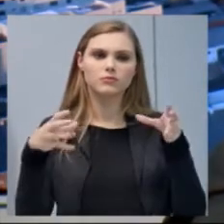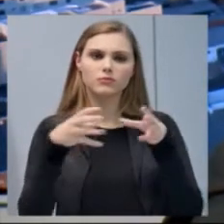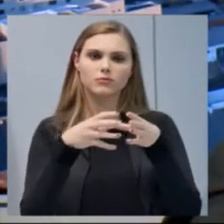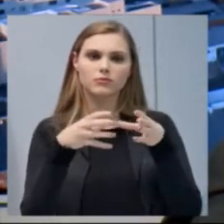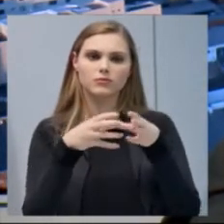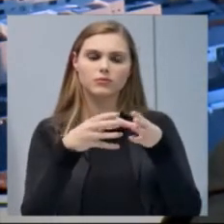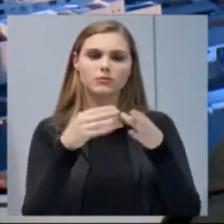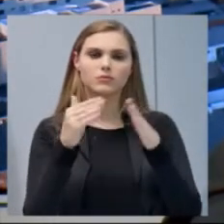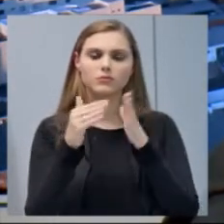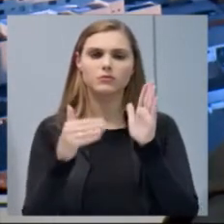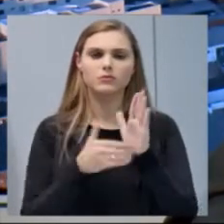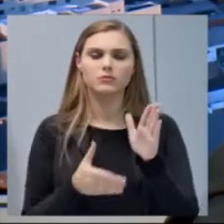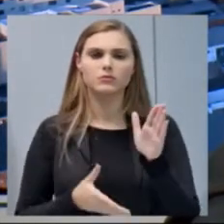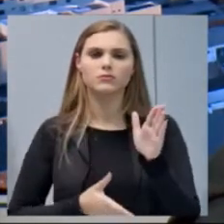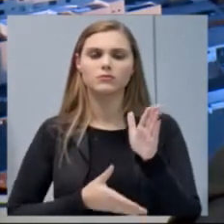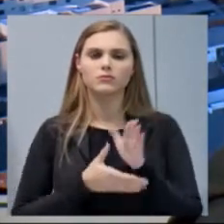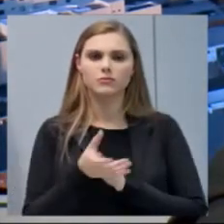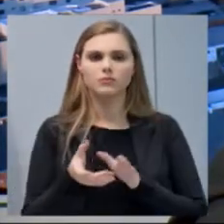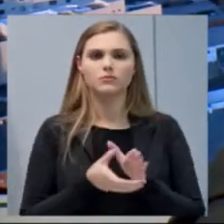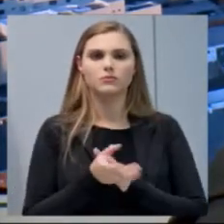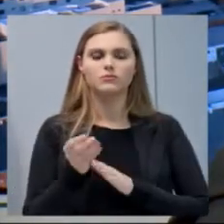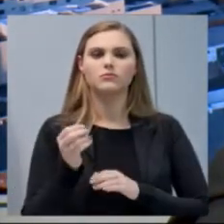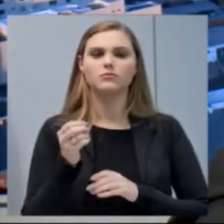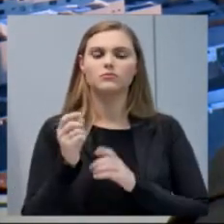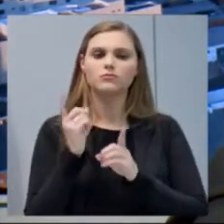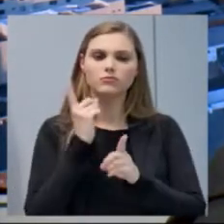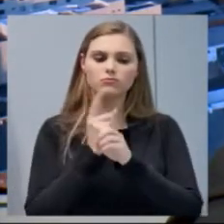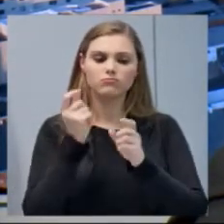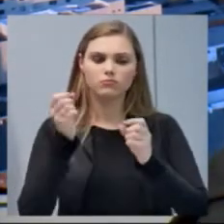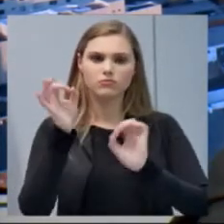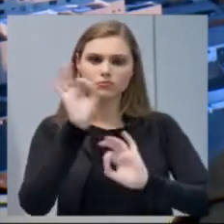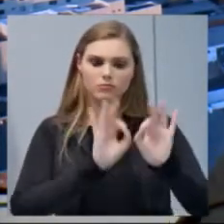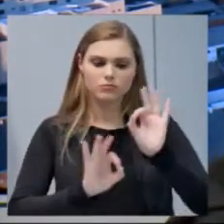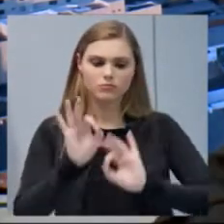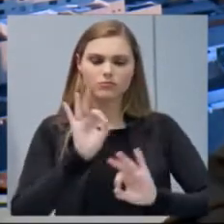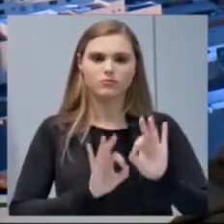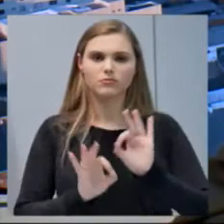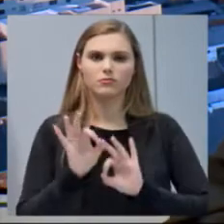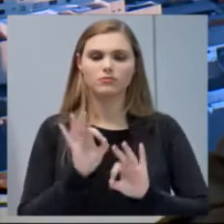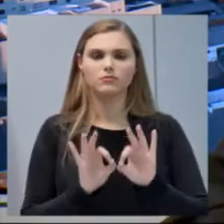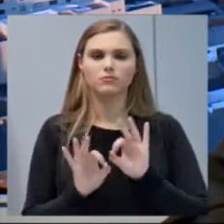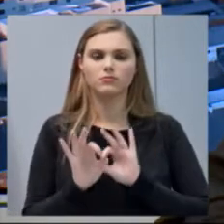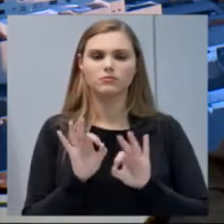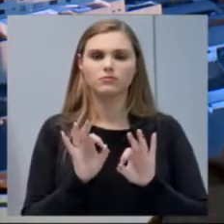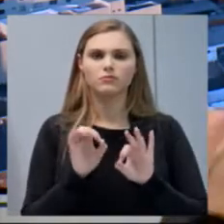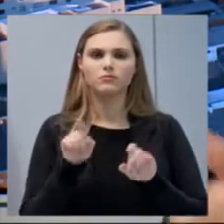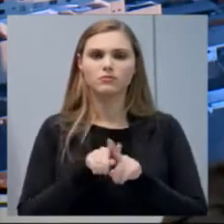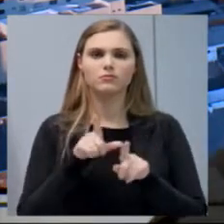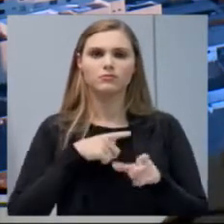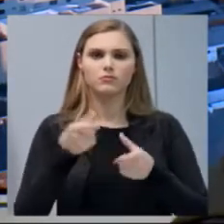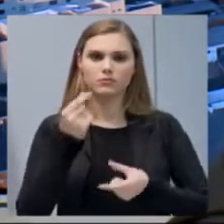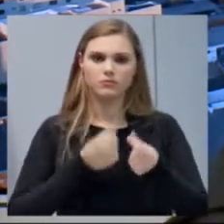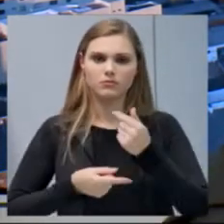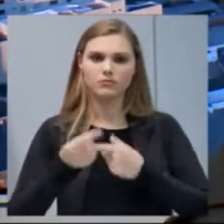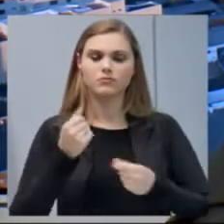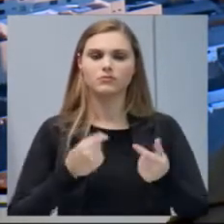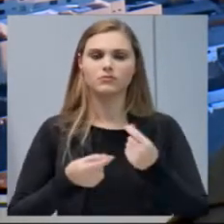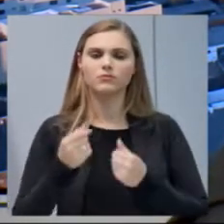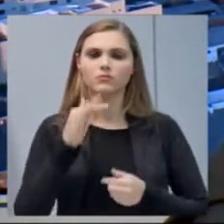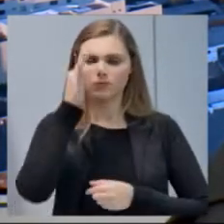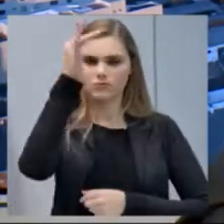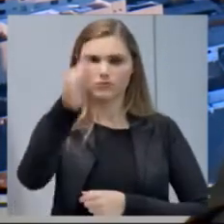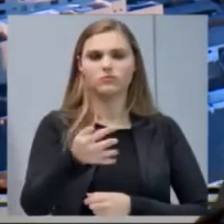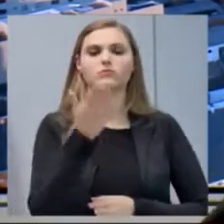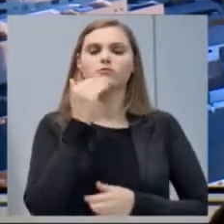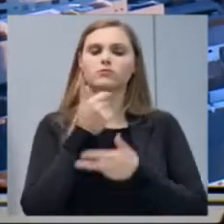Conselho, em buscar também esta regulamentação, tendo em vista aí os recursos, para garantir os recursos aí futuros para